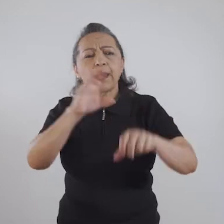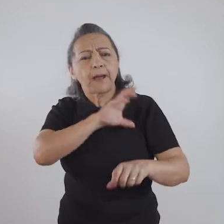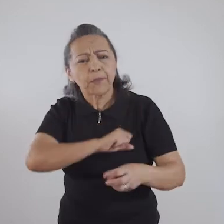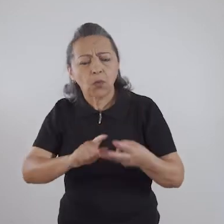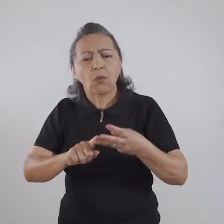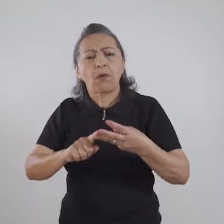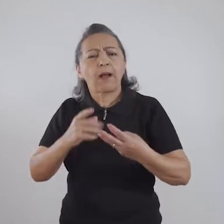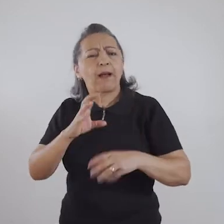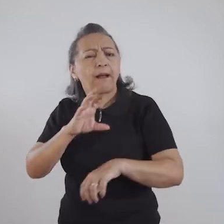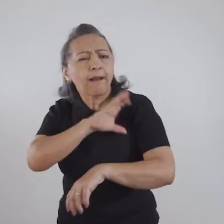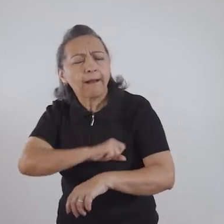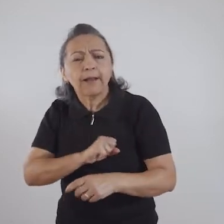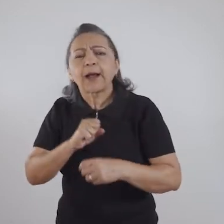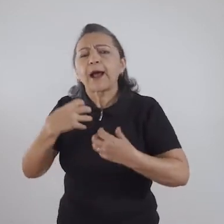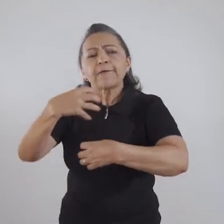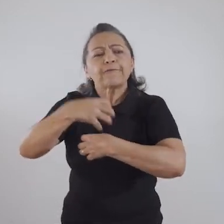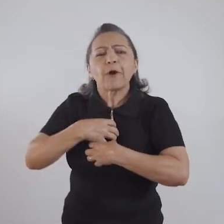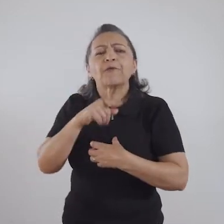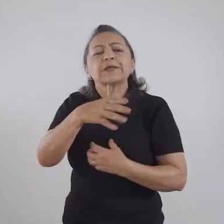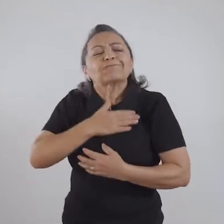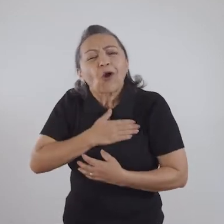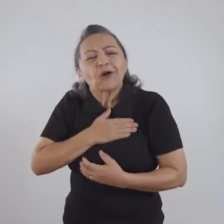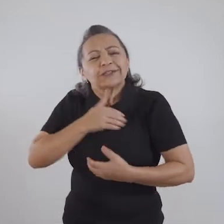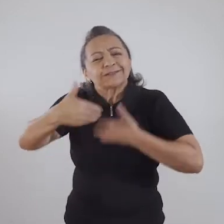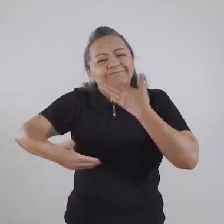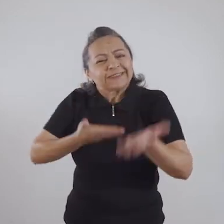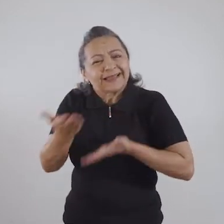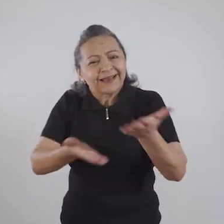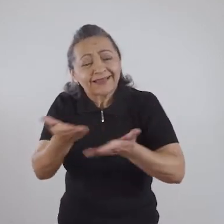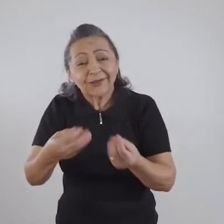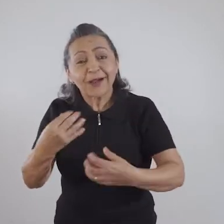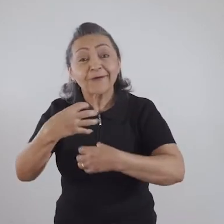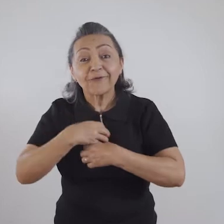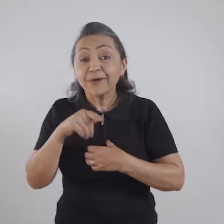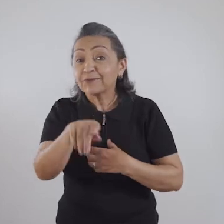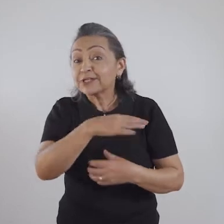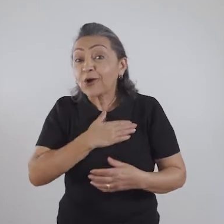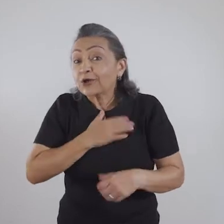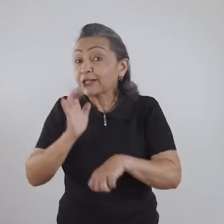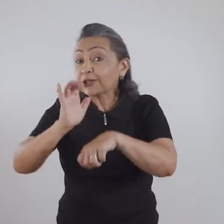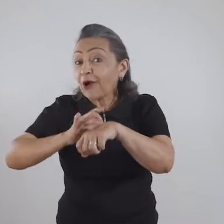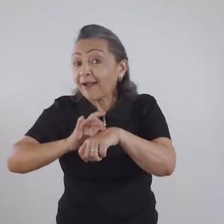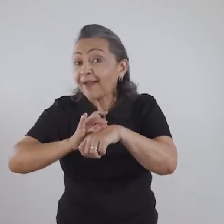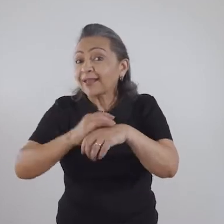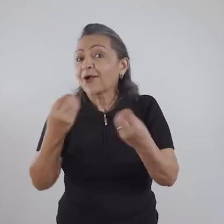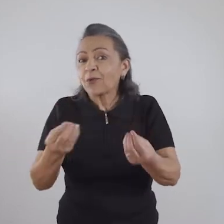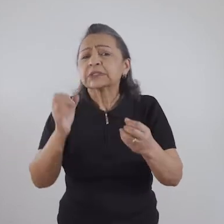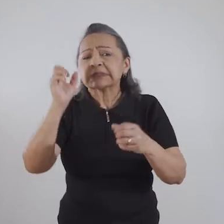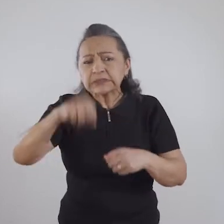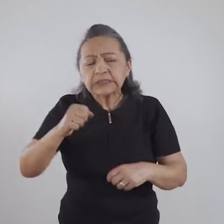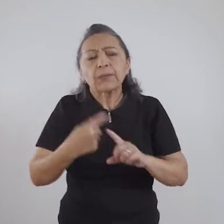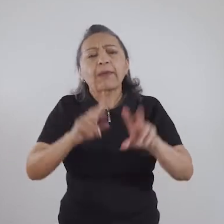afetividade, sobre carinho, sobre a forma como você gosta de ser tratado, como a forma que você gosta de ser tocado. Sim,